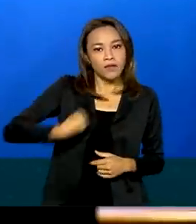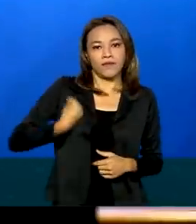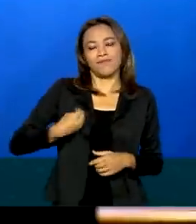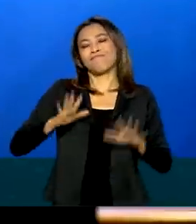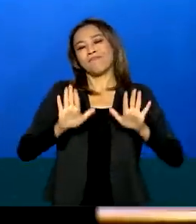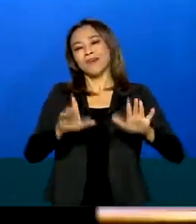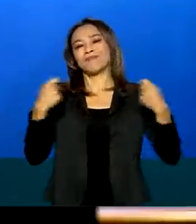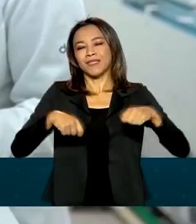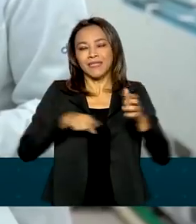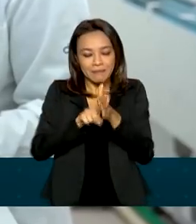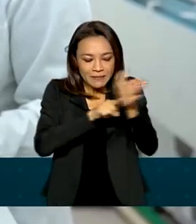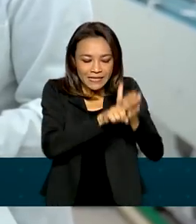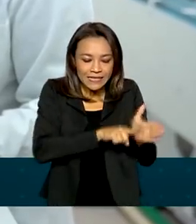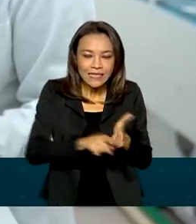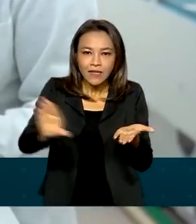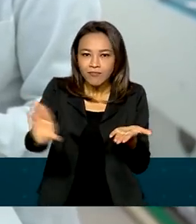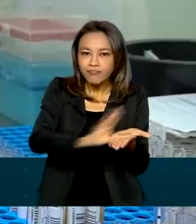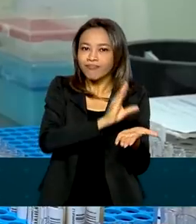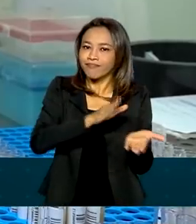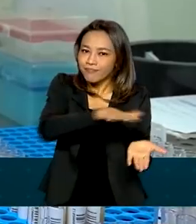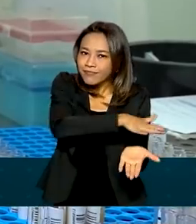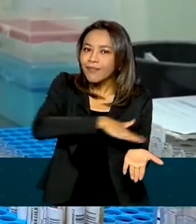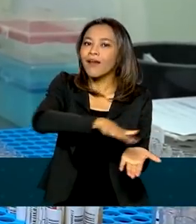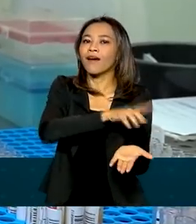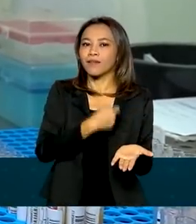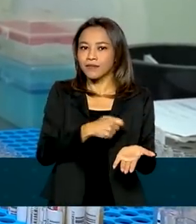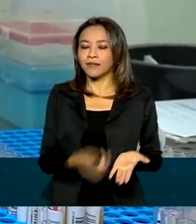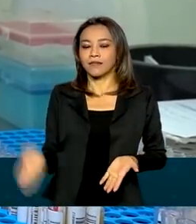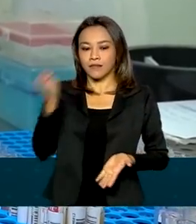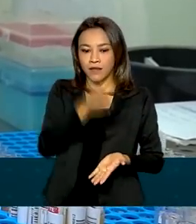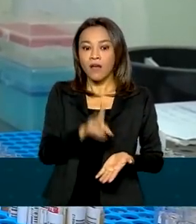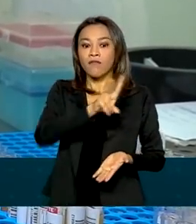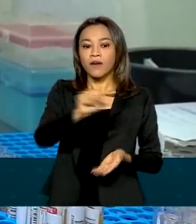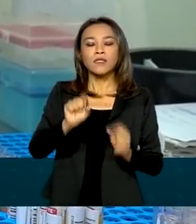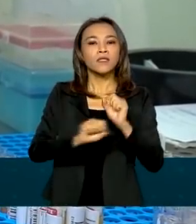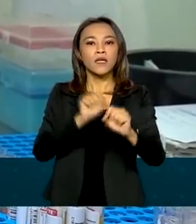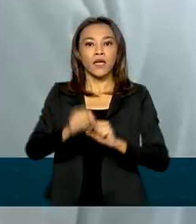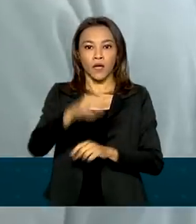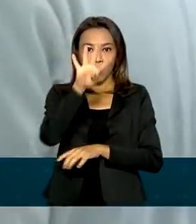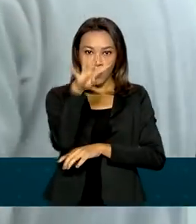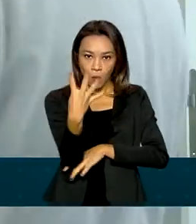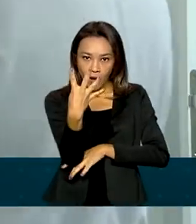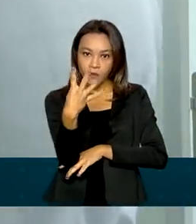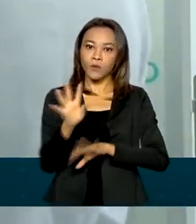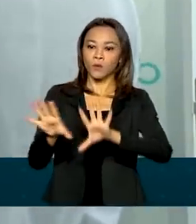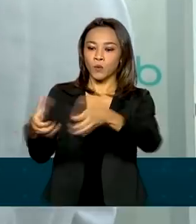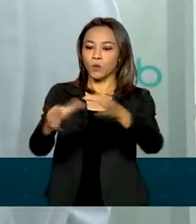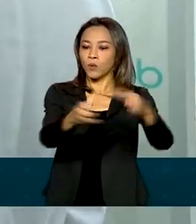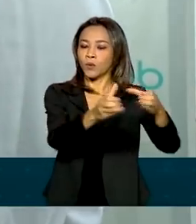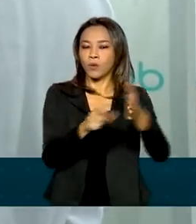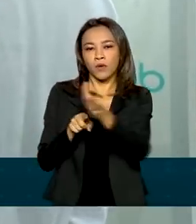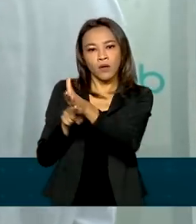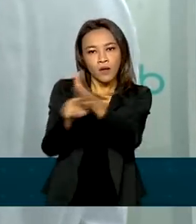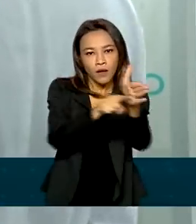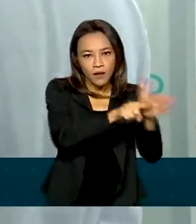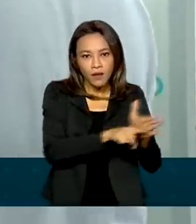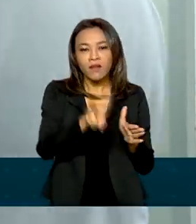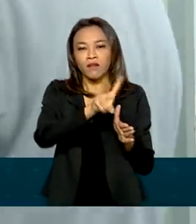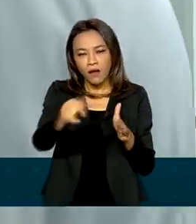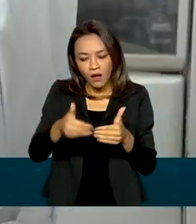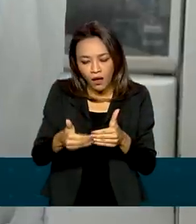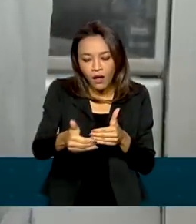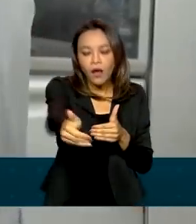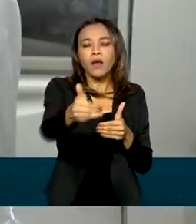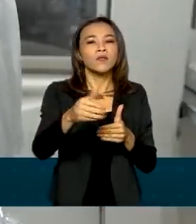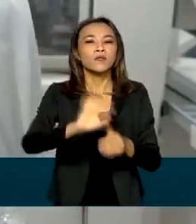em pesquisa científica. Para garantir a inovação, serão credenciados quatro grupos de pesquisa, que vão se dedicar a desenvolver